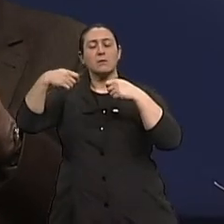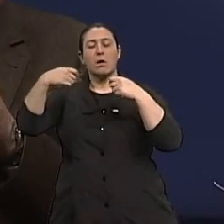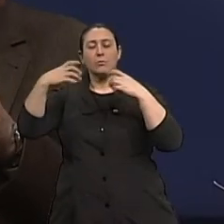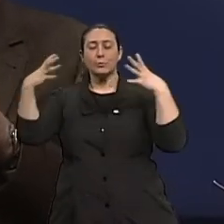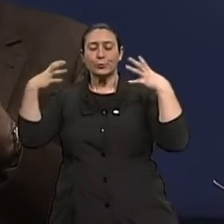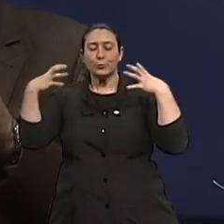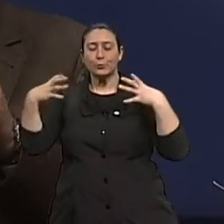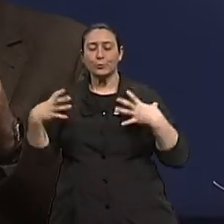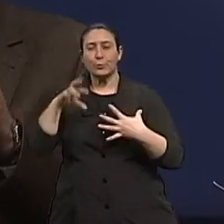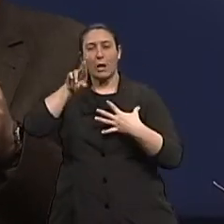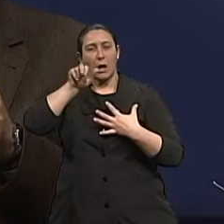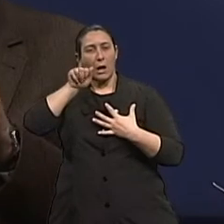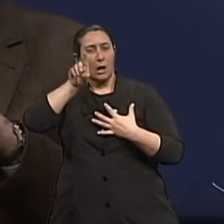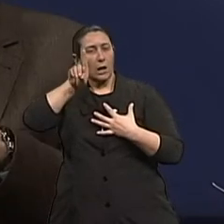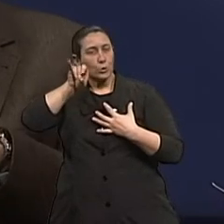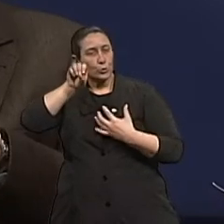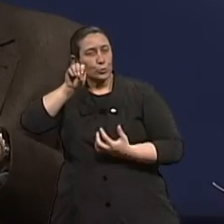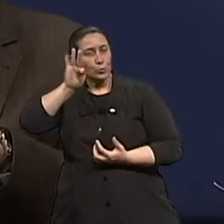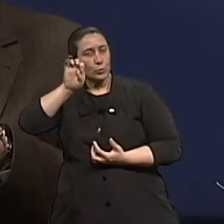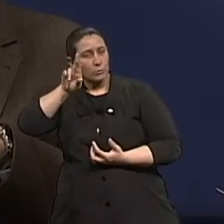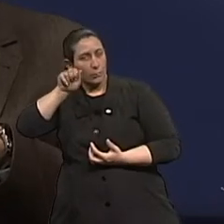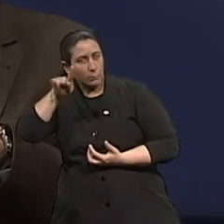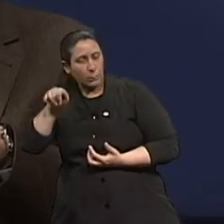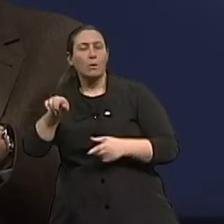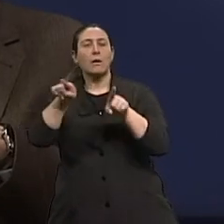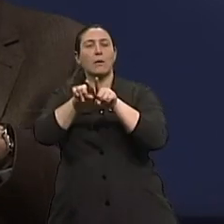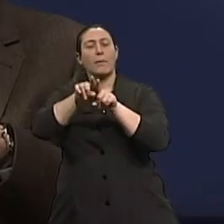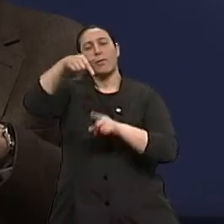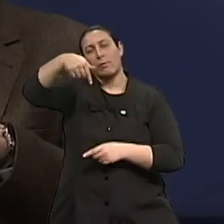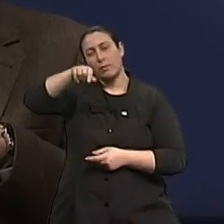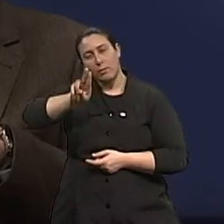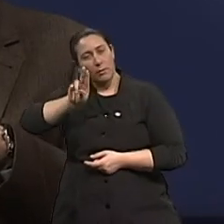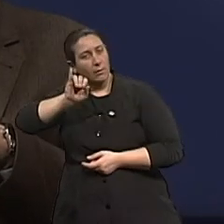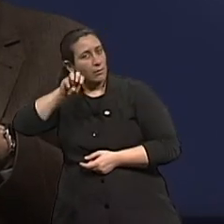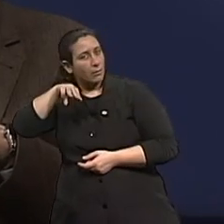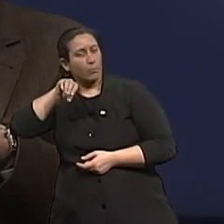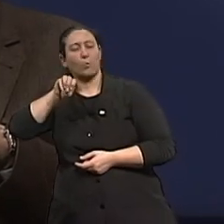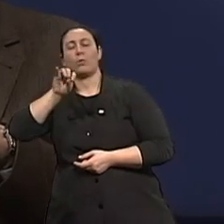vêm, as metástases hepáticas, metástases pulmonares. Que são